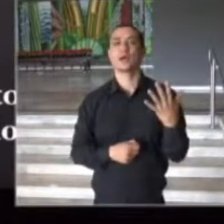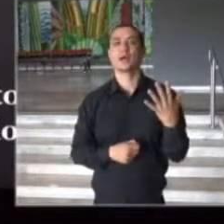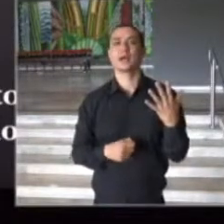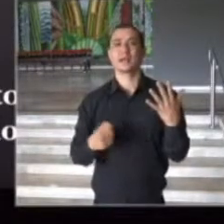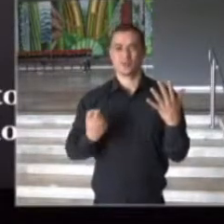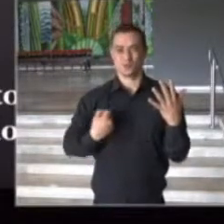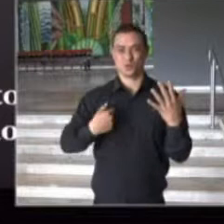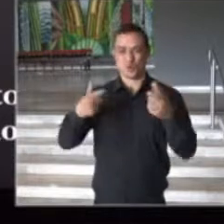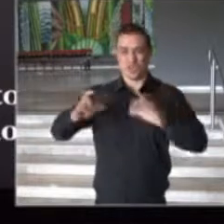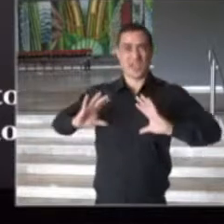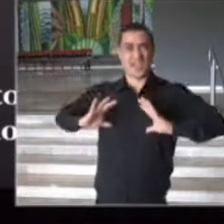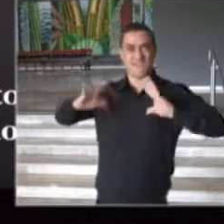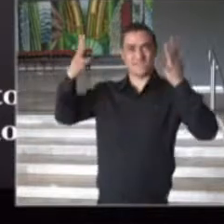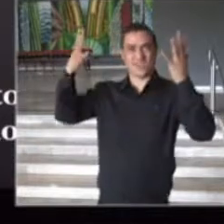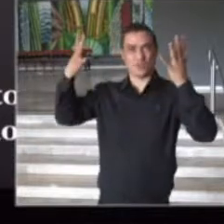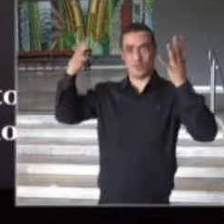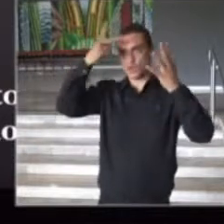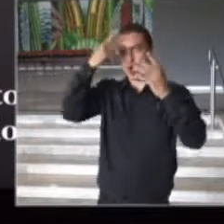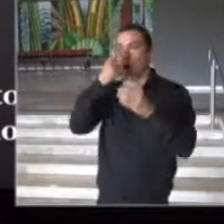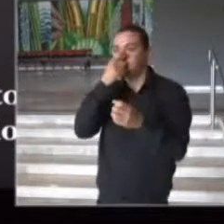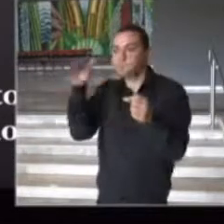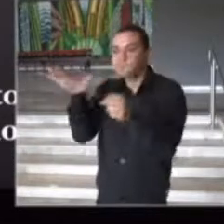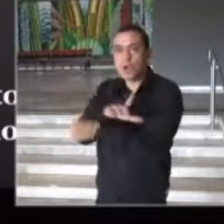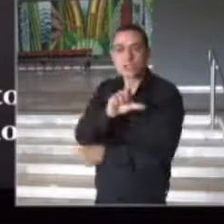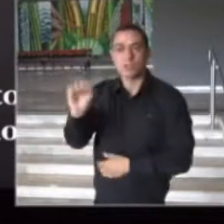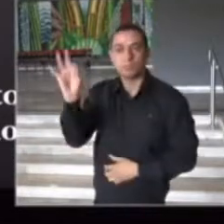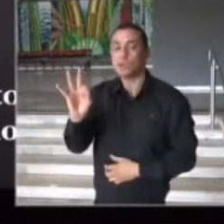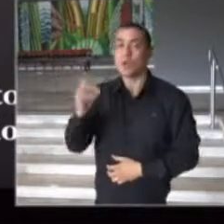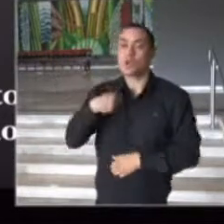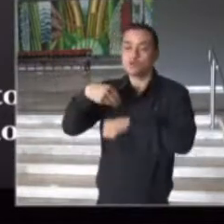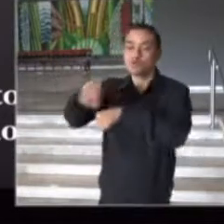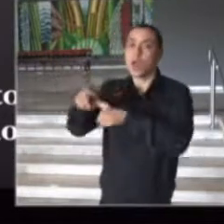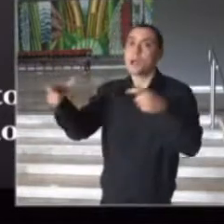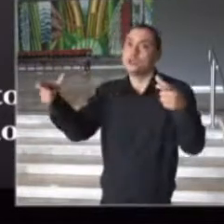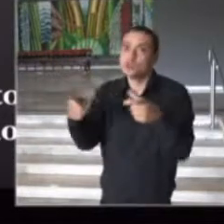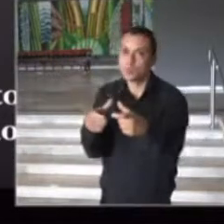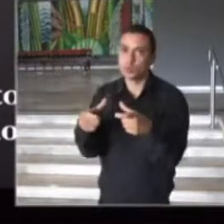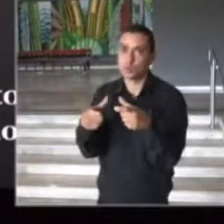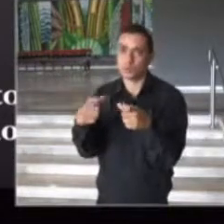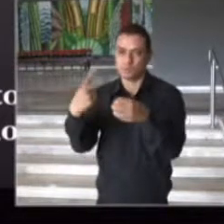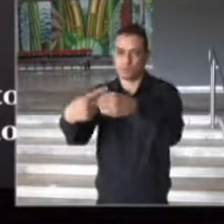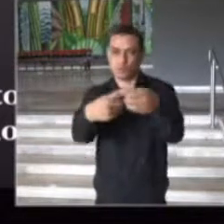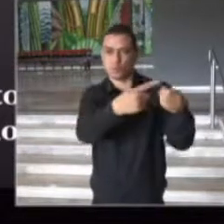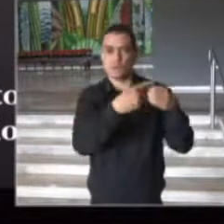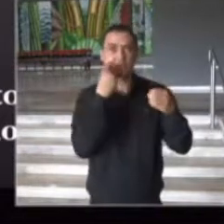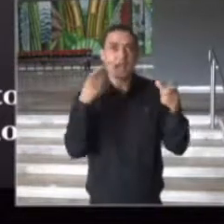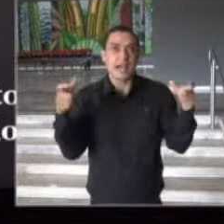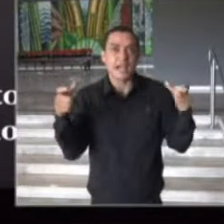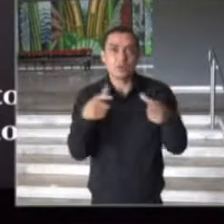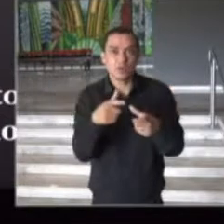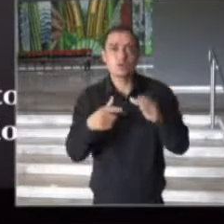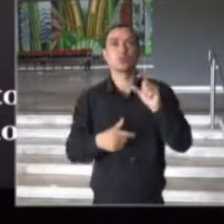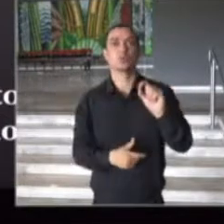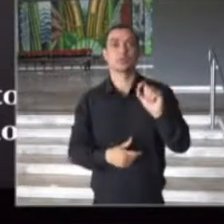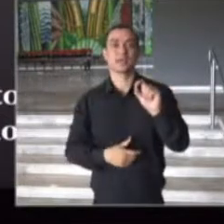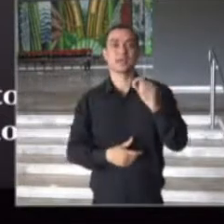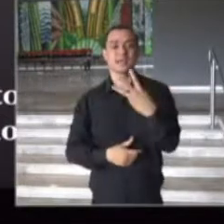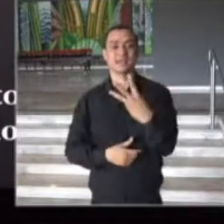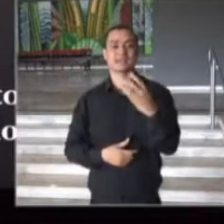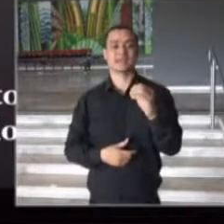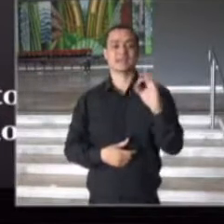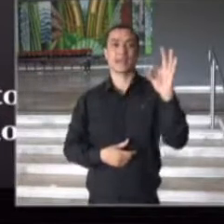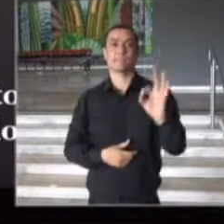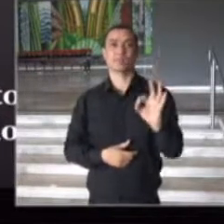desses eventos. Há sugestão do governo de Estado para os municípios que façam uma redução de 30